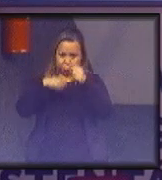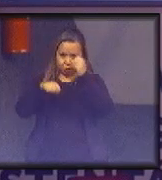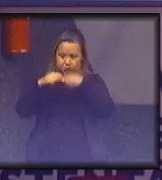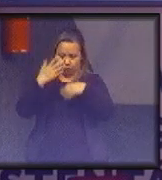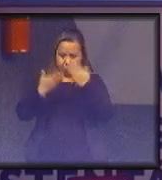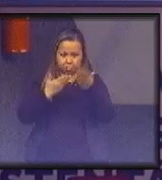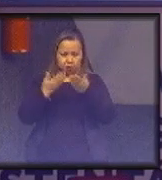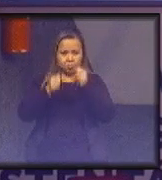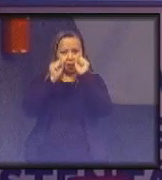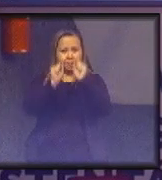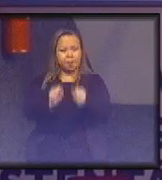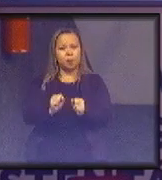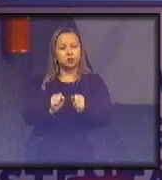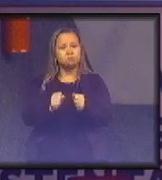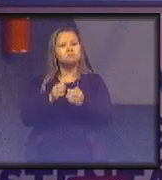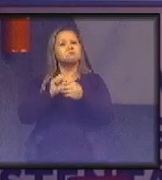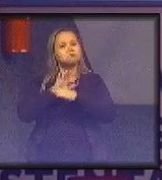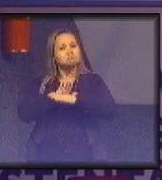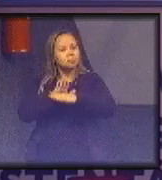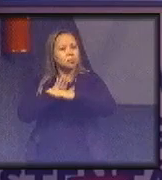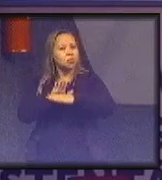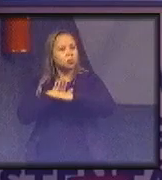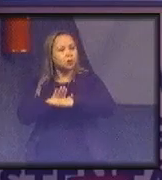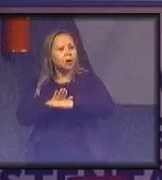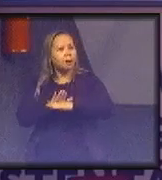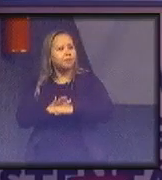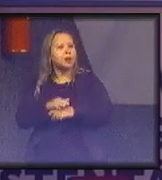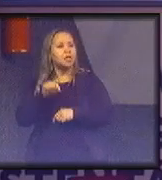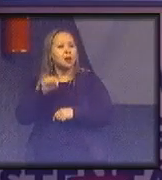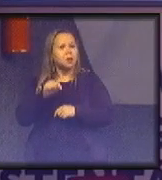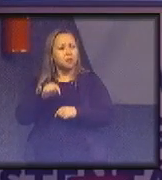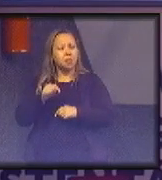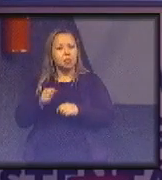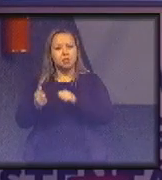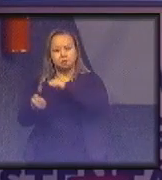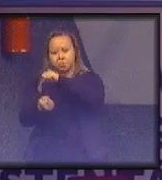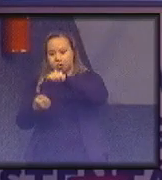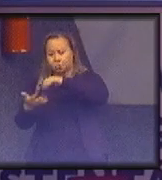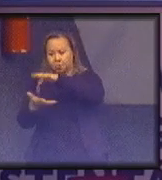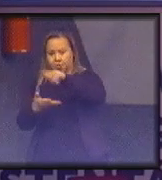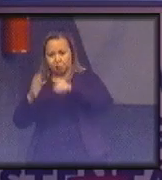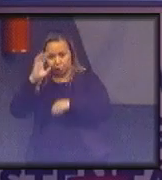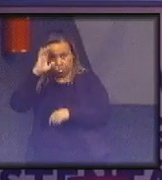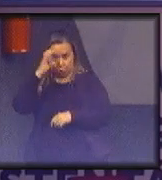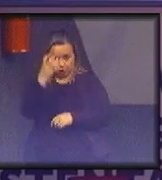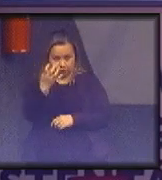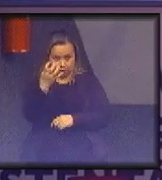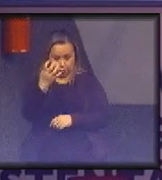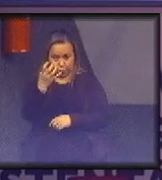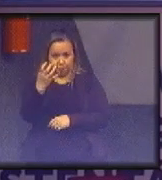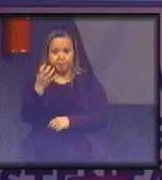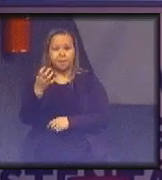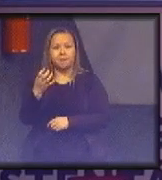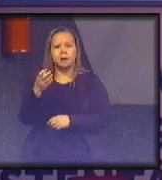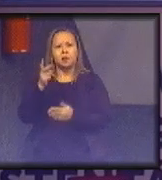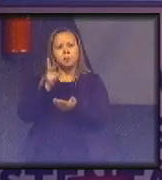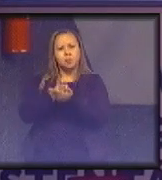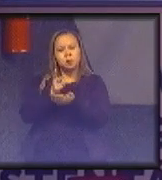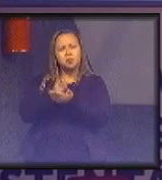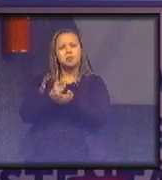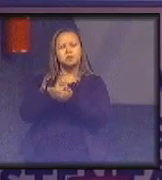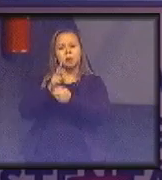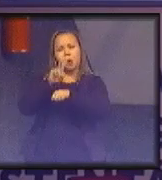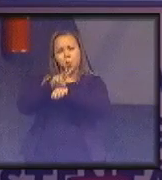pode contribuir. Para que a equação de sustentabilidade se resolva, ao lado da conservação da